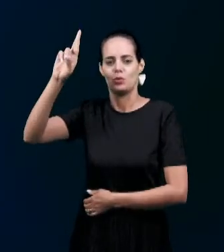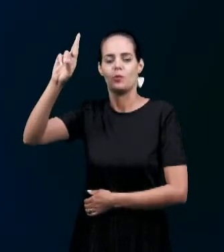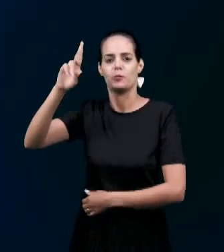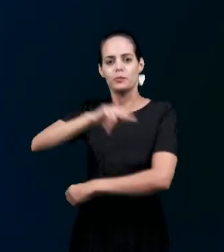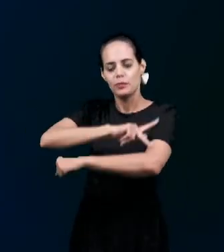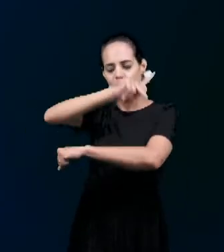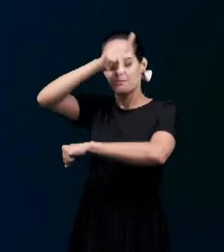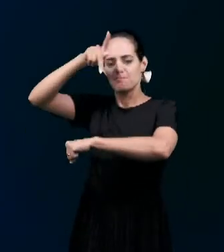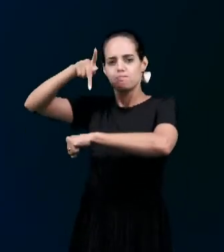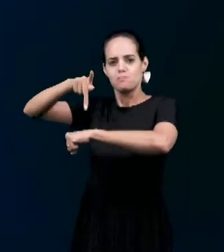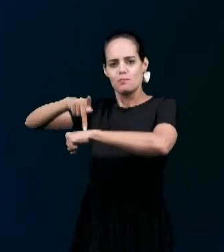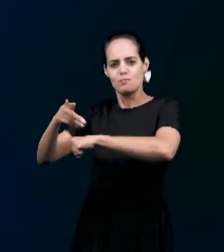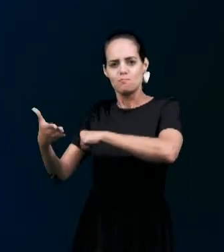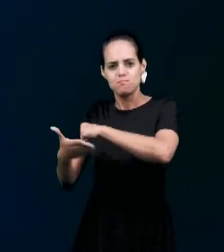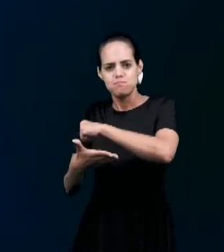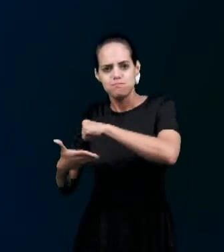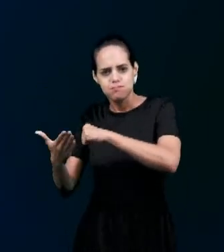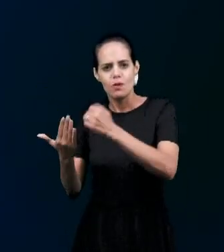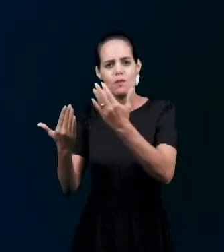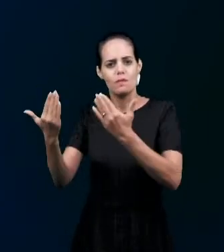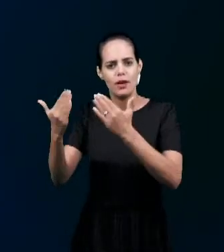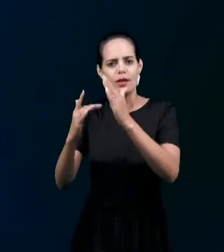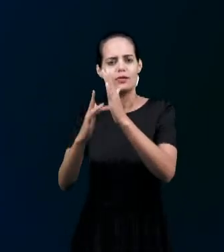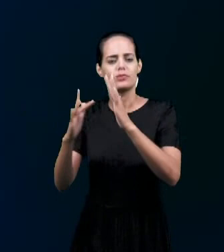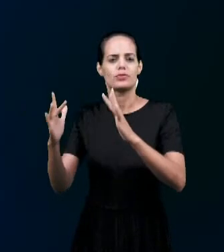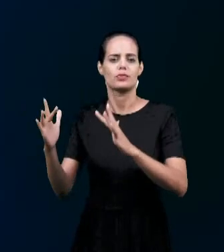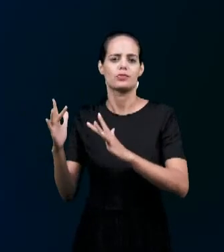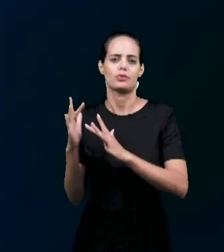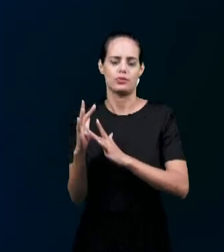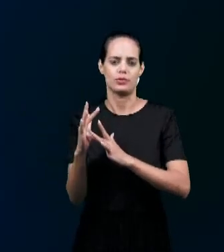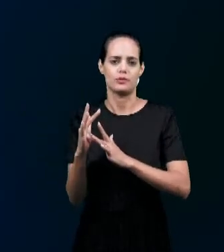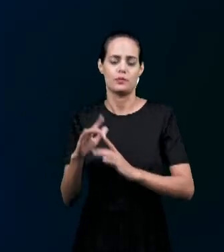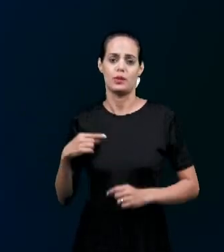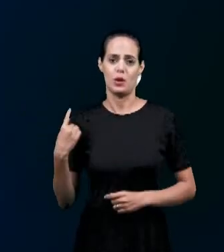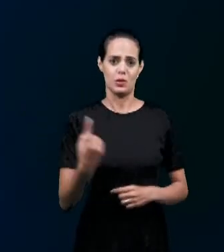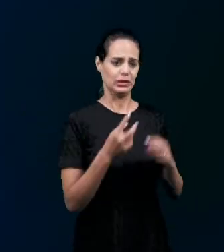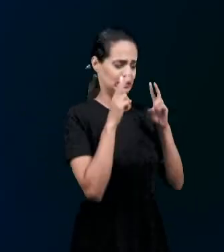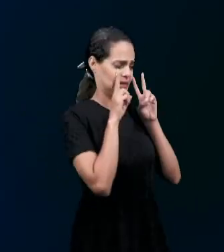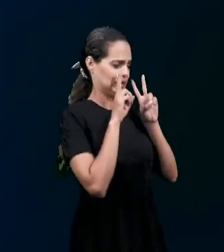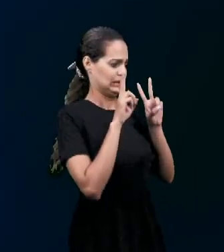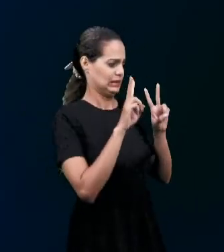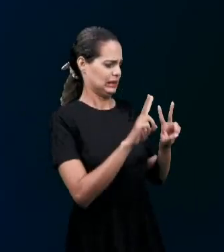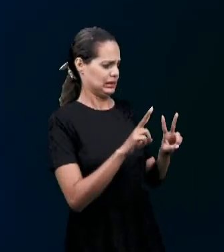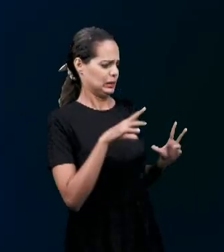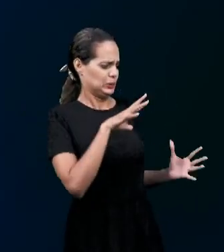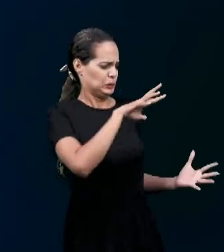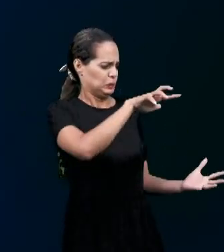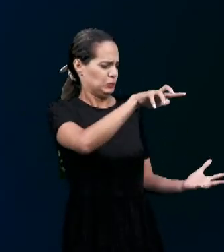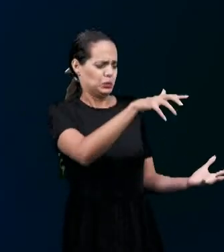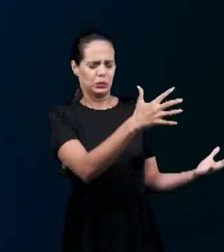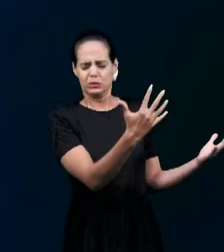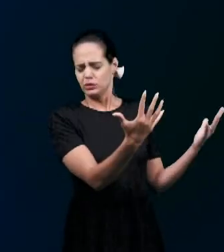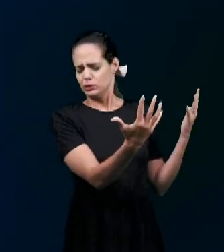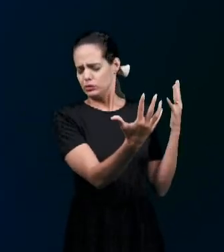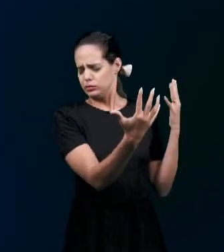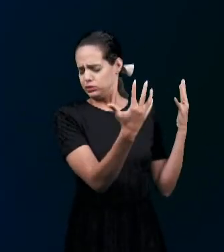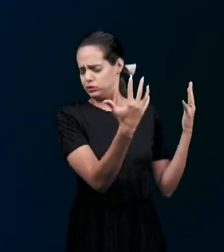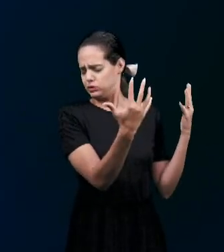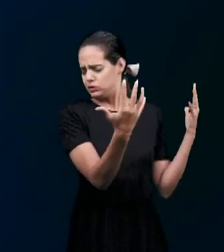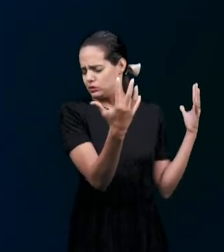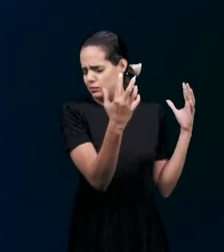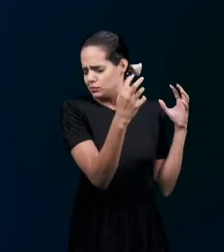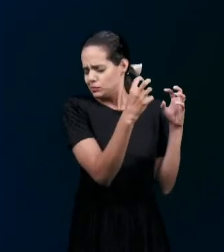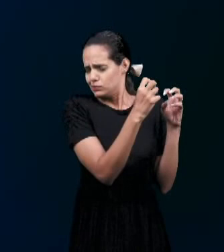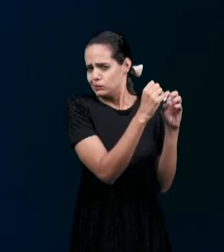Este ano foi um ano Muito difícil Onde vimos ao nosso redor Um mundo em trevas Um mundo sem direção Sem